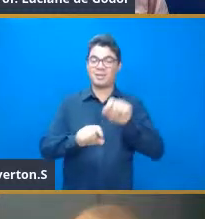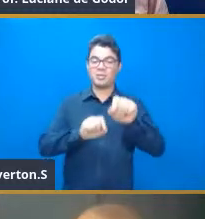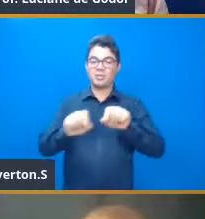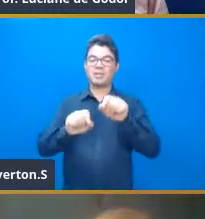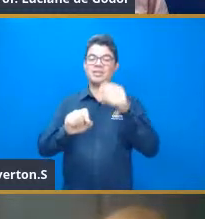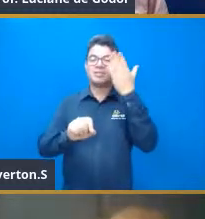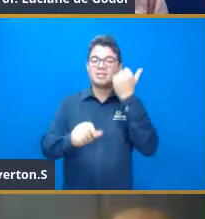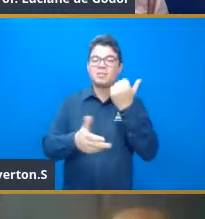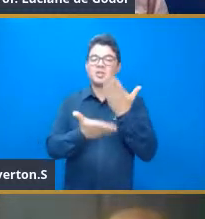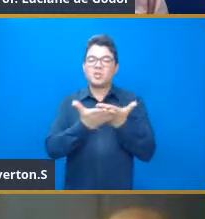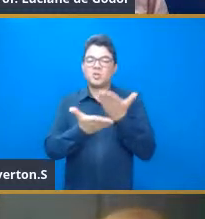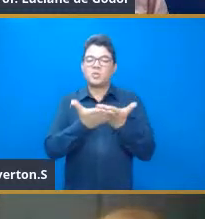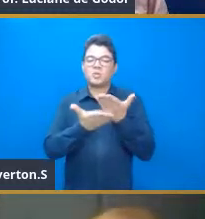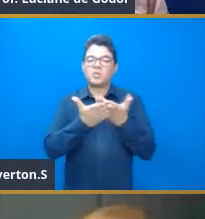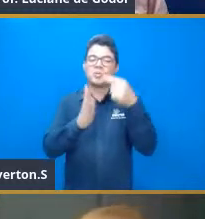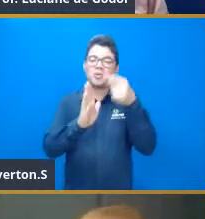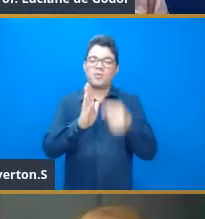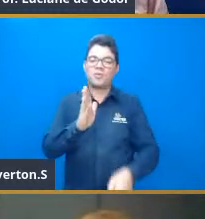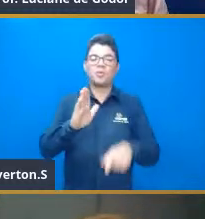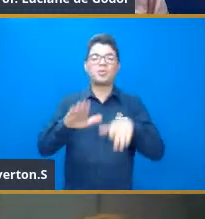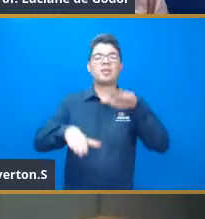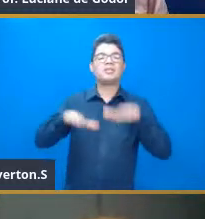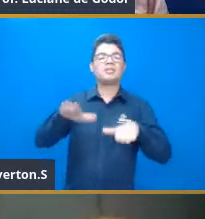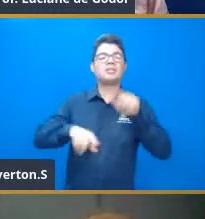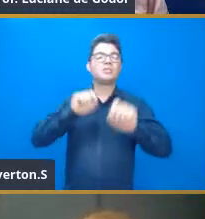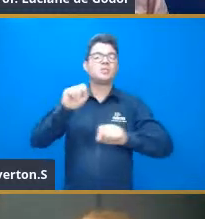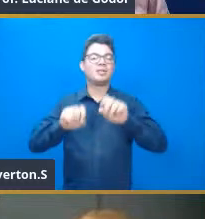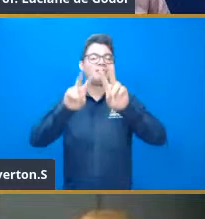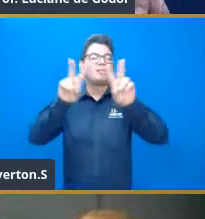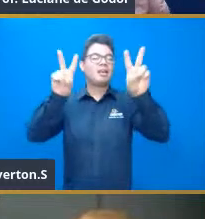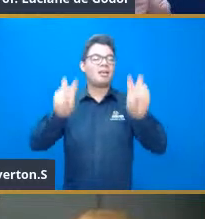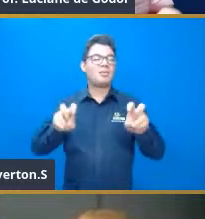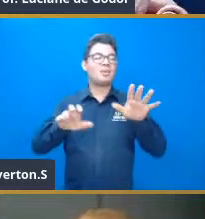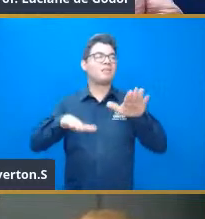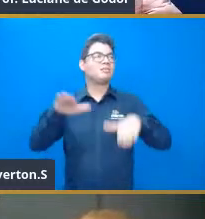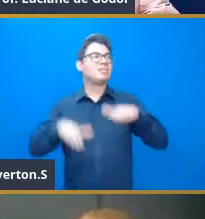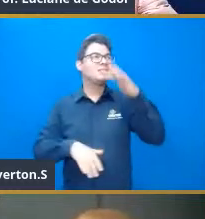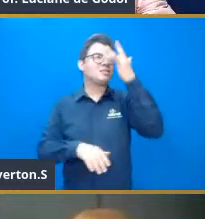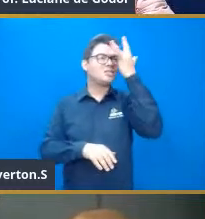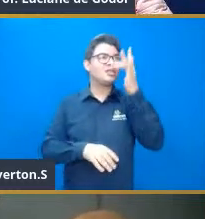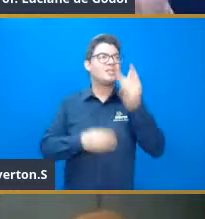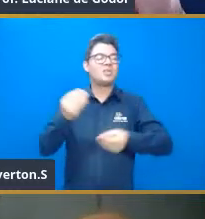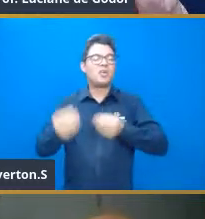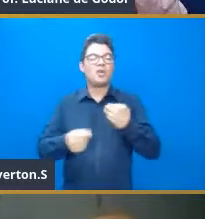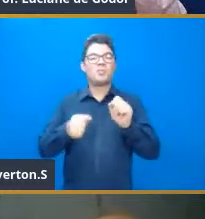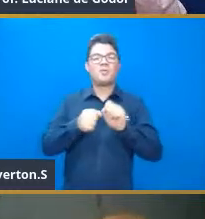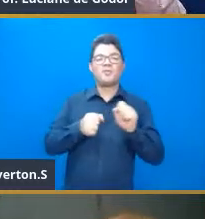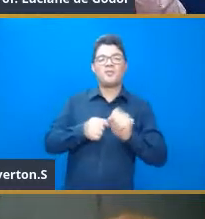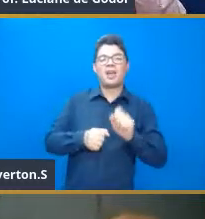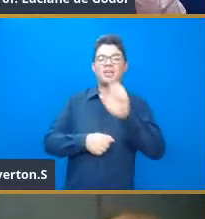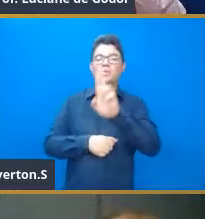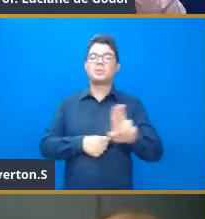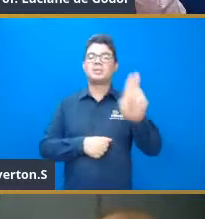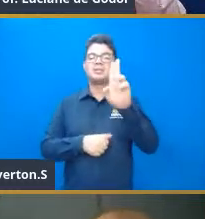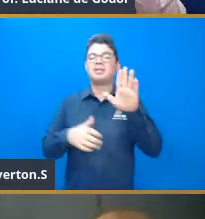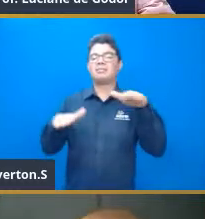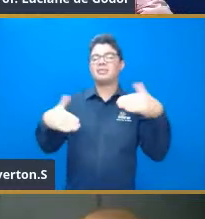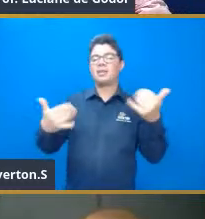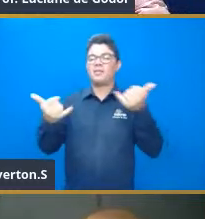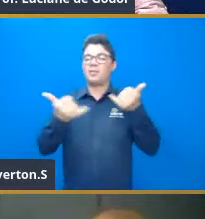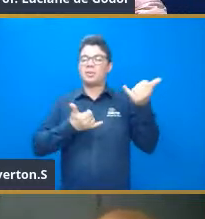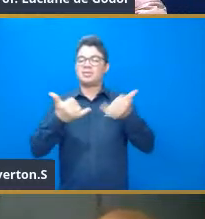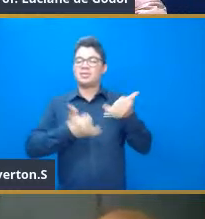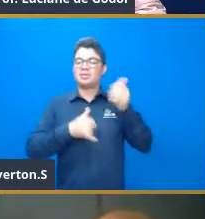estudos, muitas vezes a gente tem temas e a gente não sabe onde que, de fato, nós vamos utilizar as informações que nós